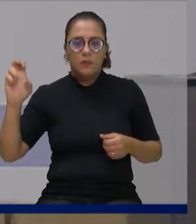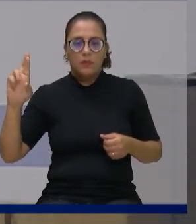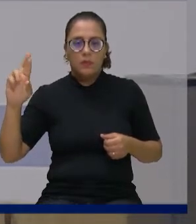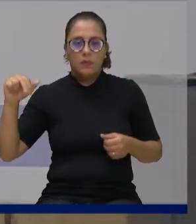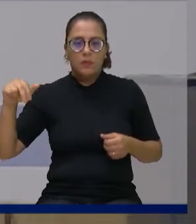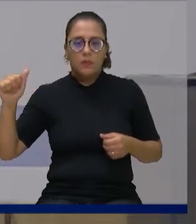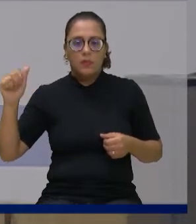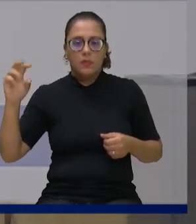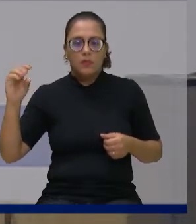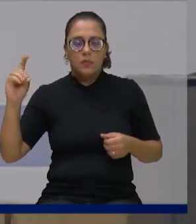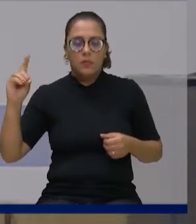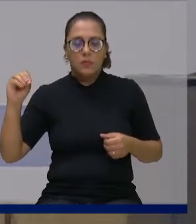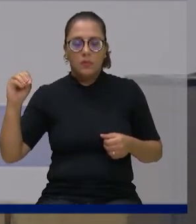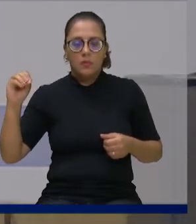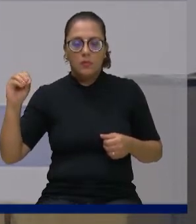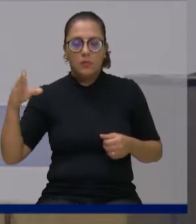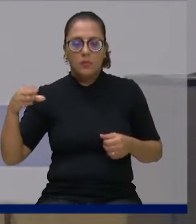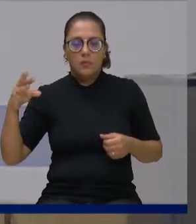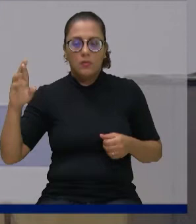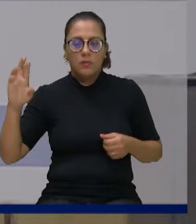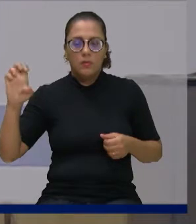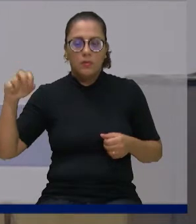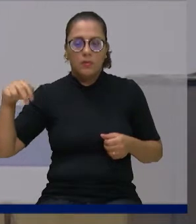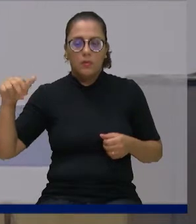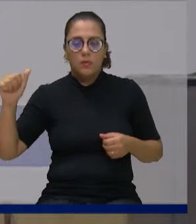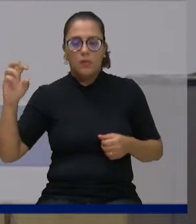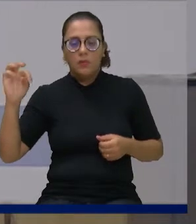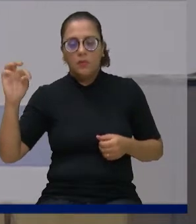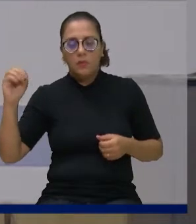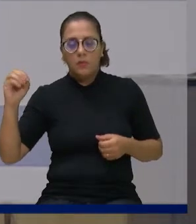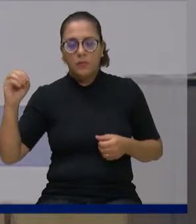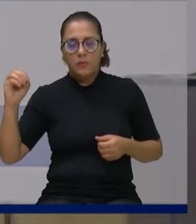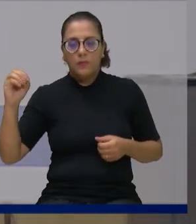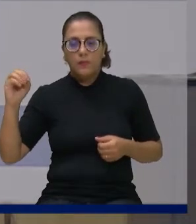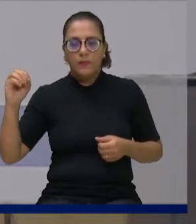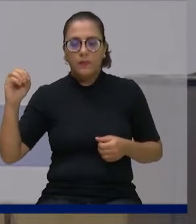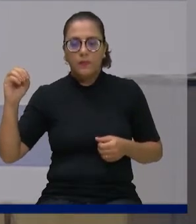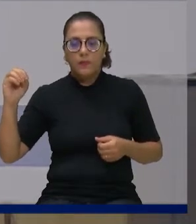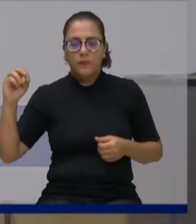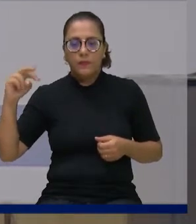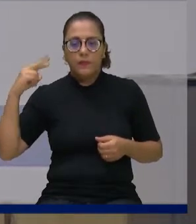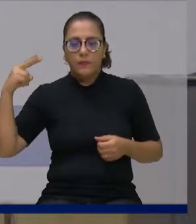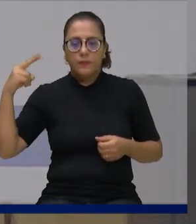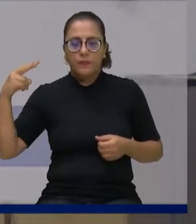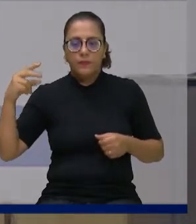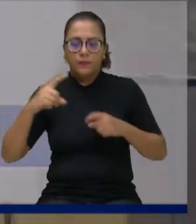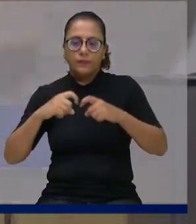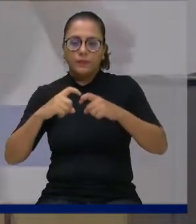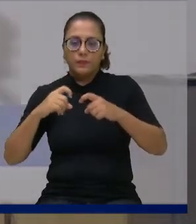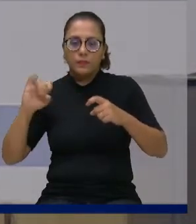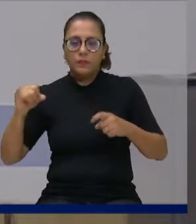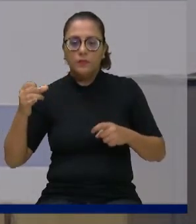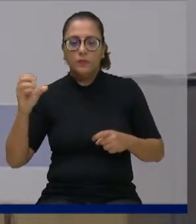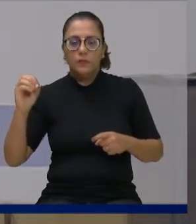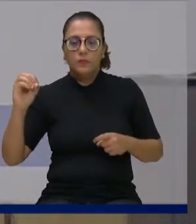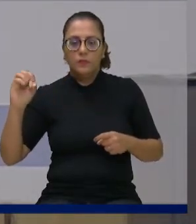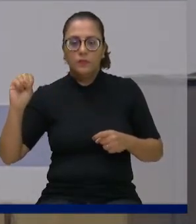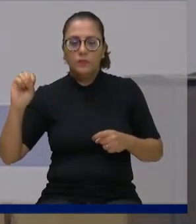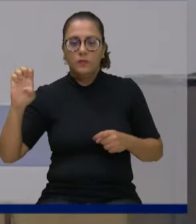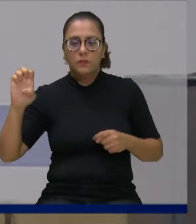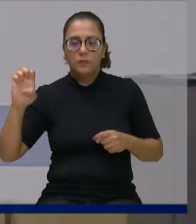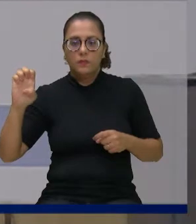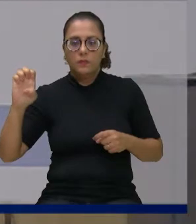Renato Santiago, vereador Robertinho da Padaria, vereador Dr. José Cláudio, vereador